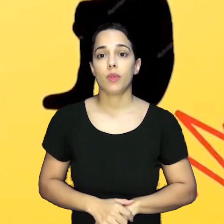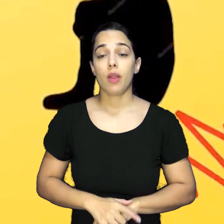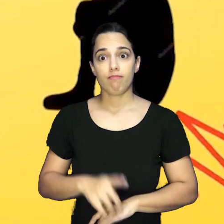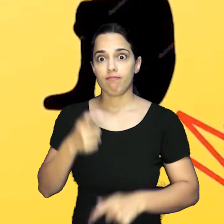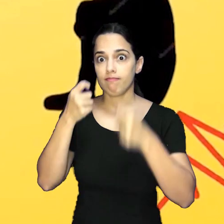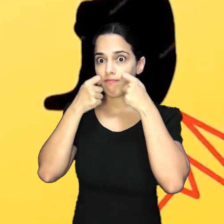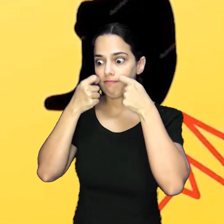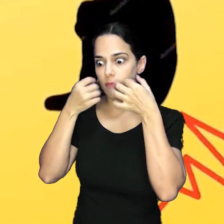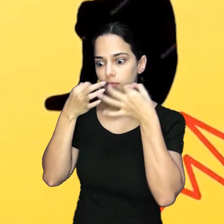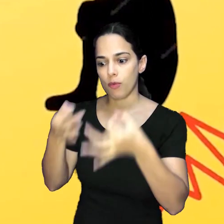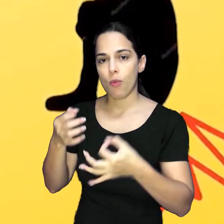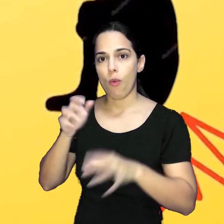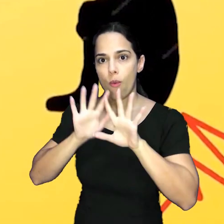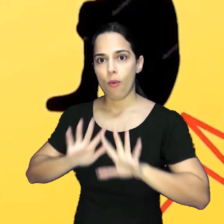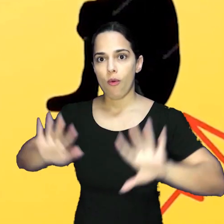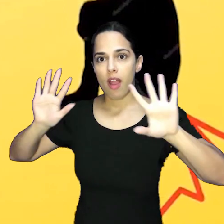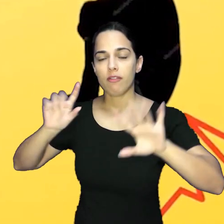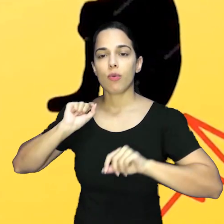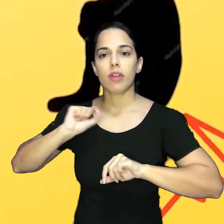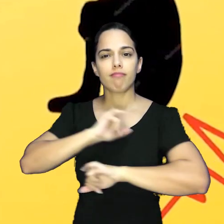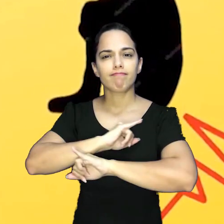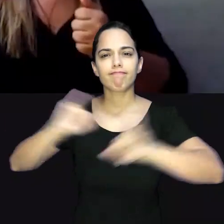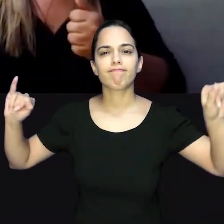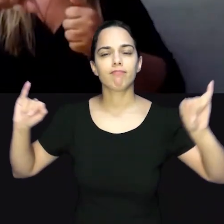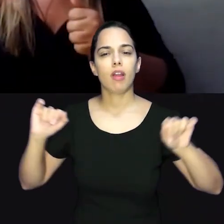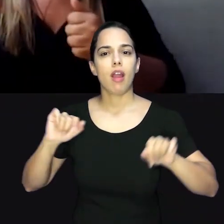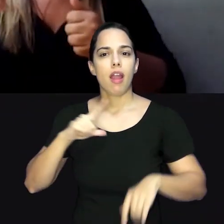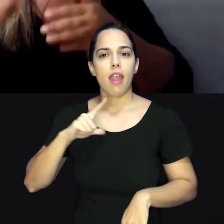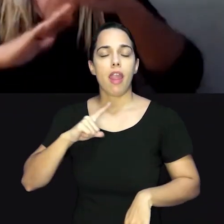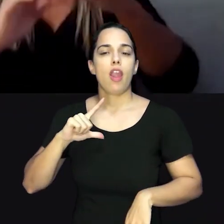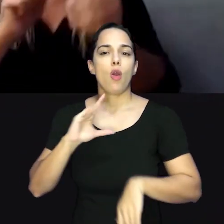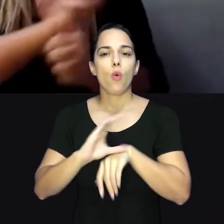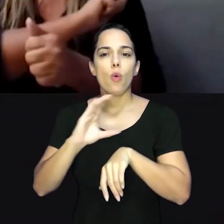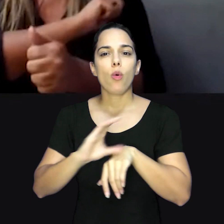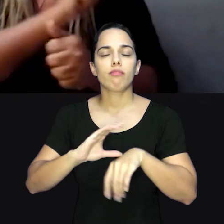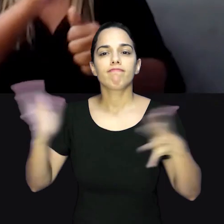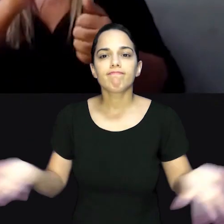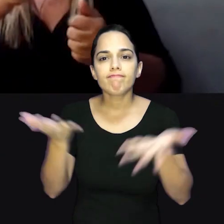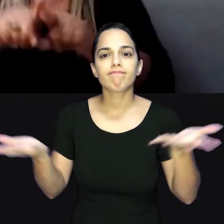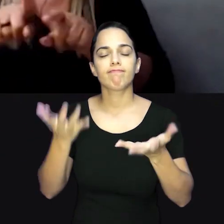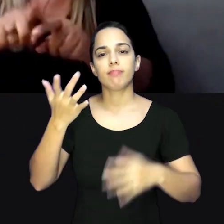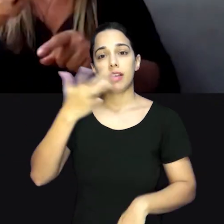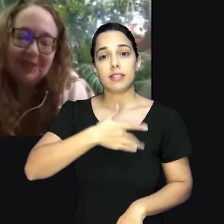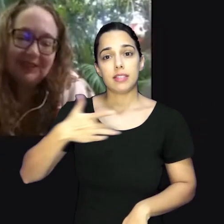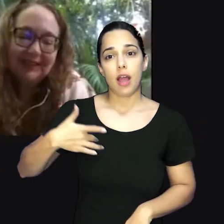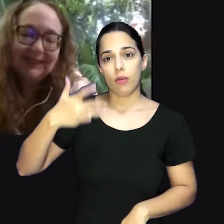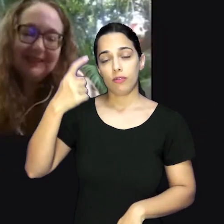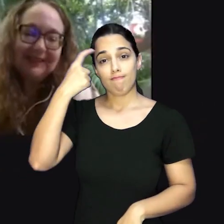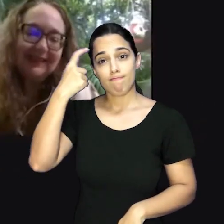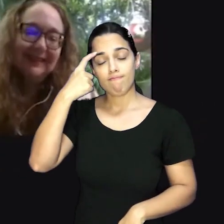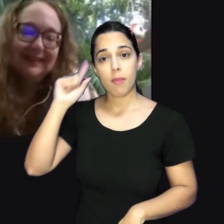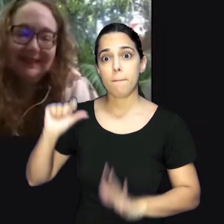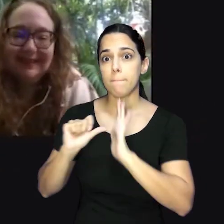Atenta a essa questão, a UFC acaba de lançar o curso Guardiães da Vida, de promoção da saúde mental e prevenção ao suicídio, uma